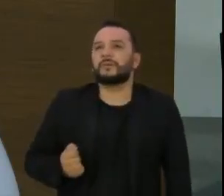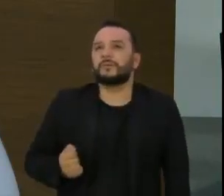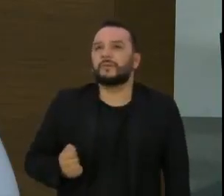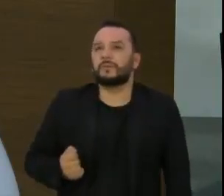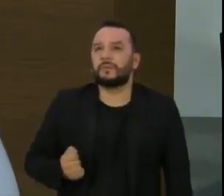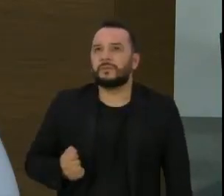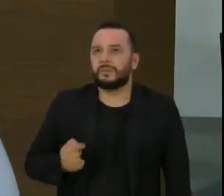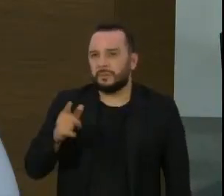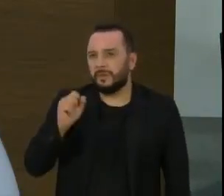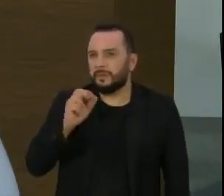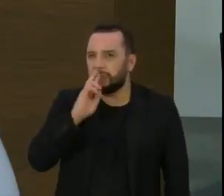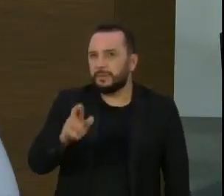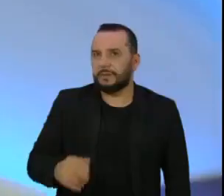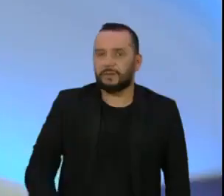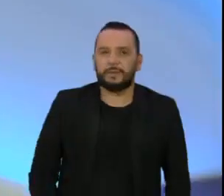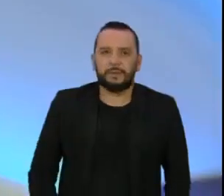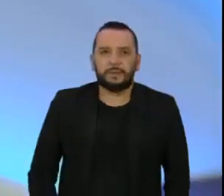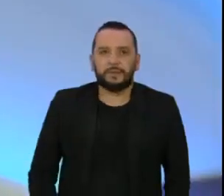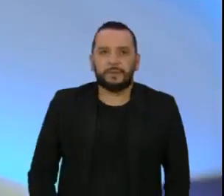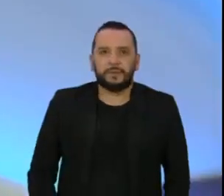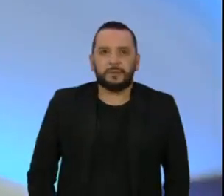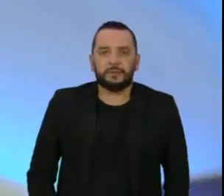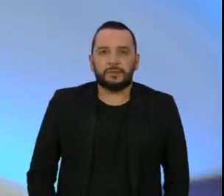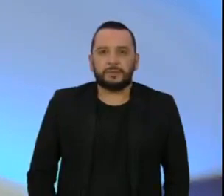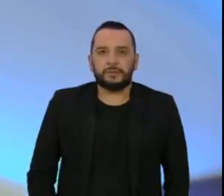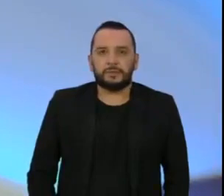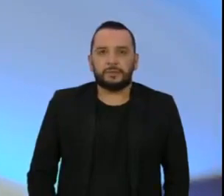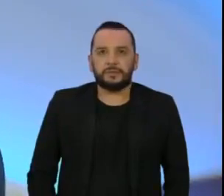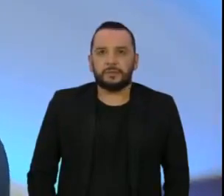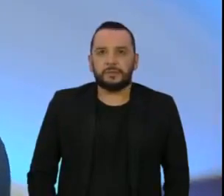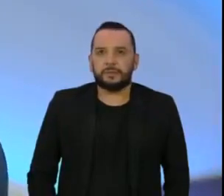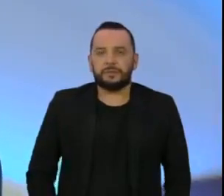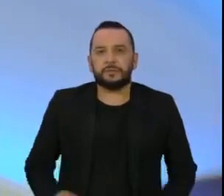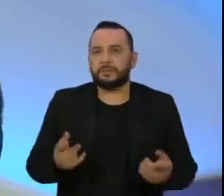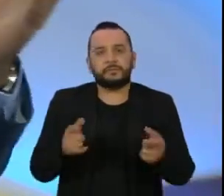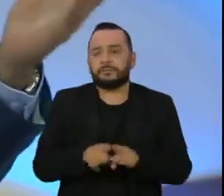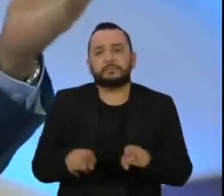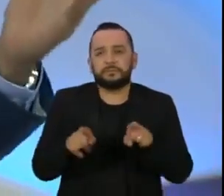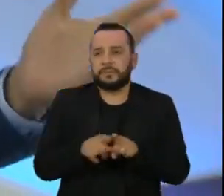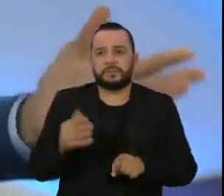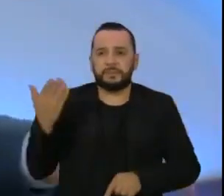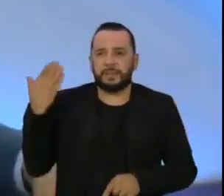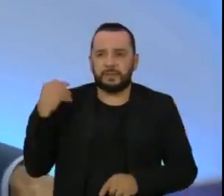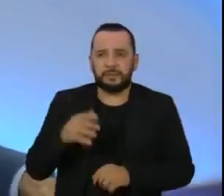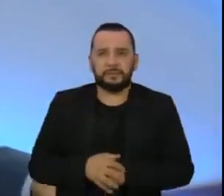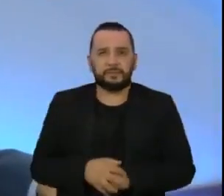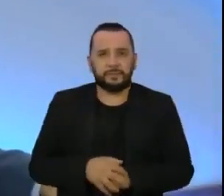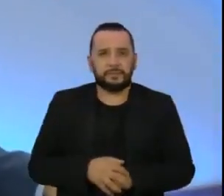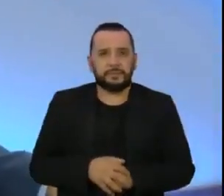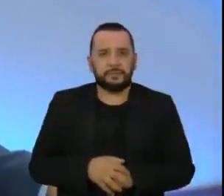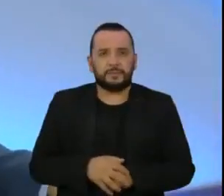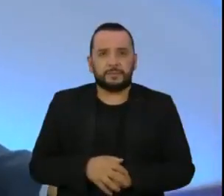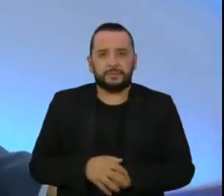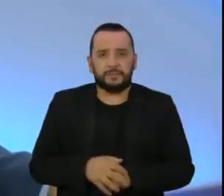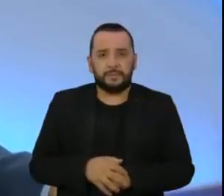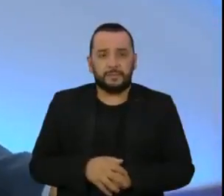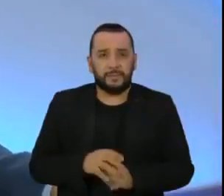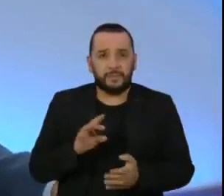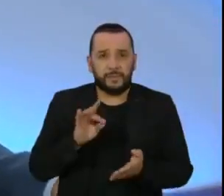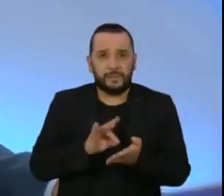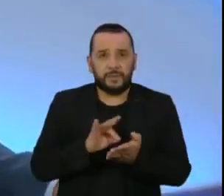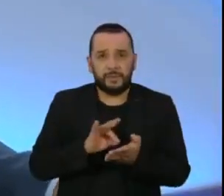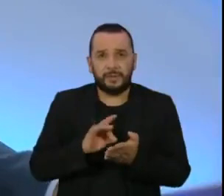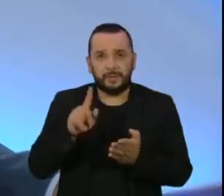Enfim, pode responder. A mesma dos anteriores. A mesma. O fato é,